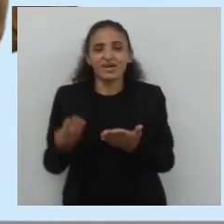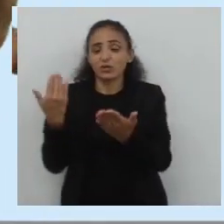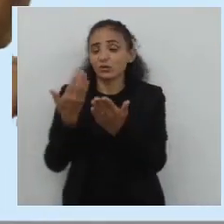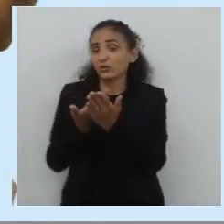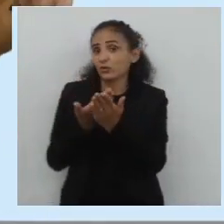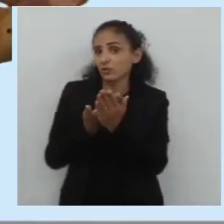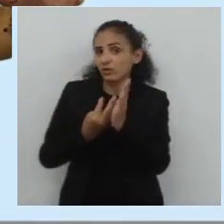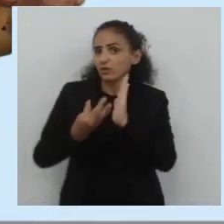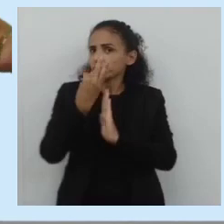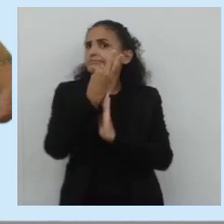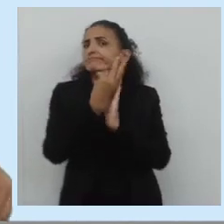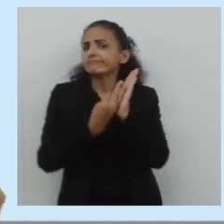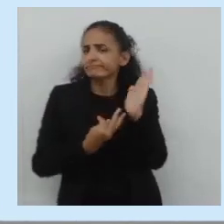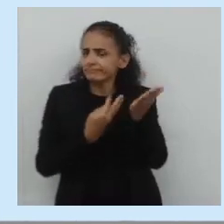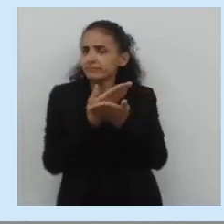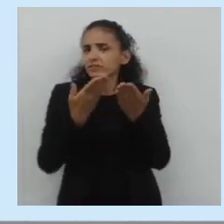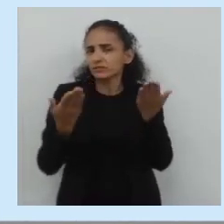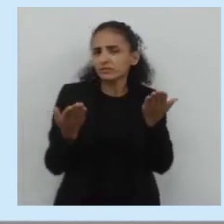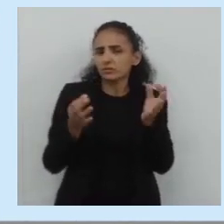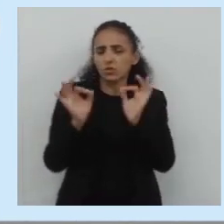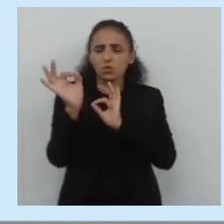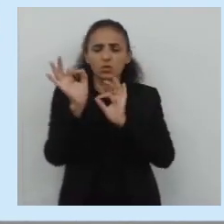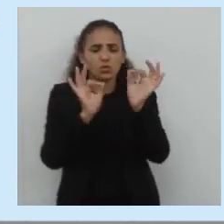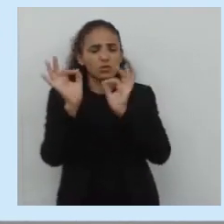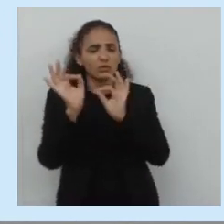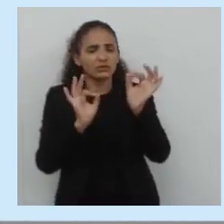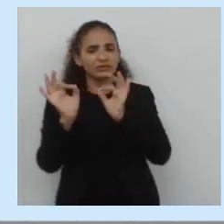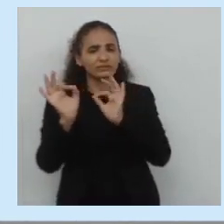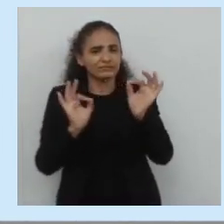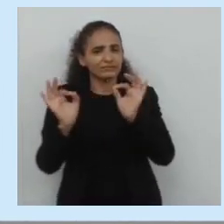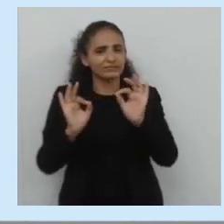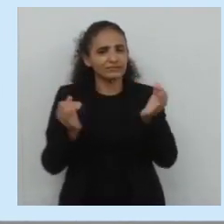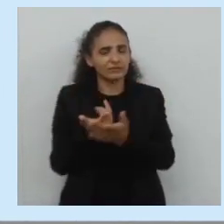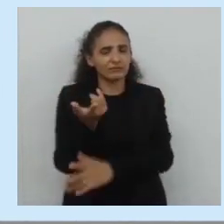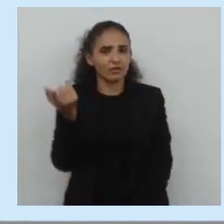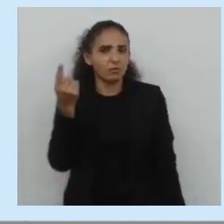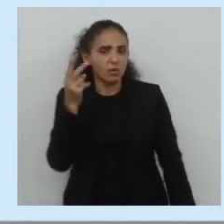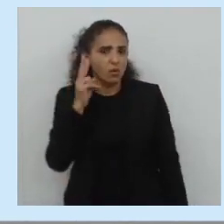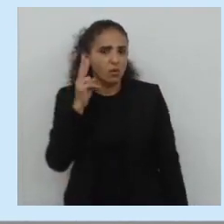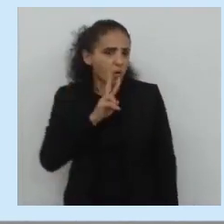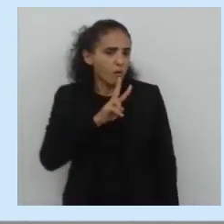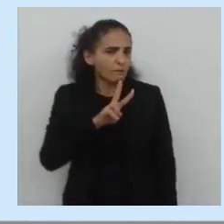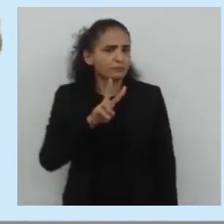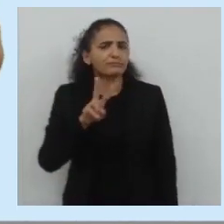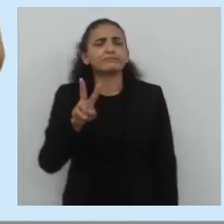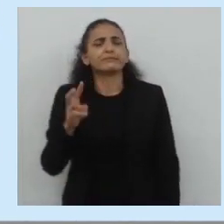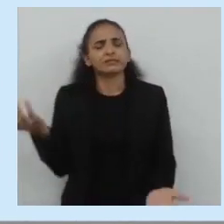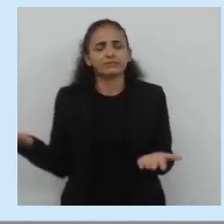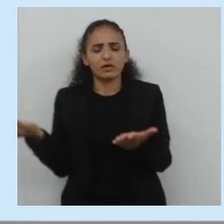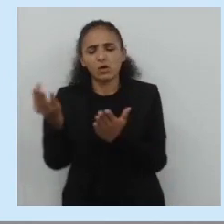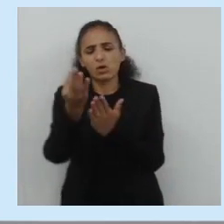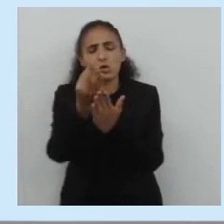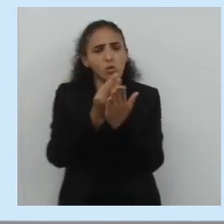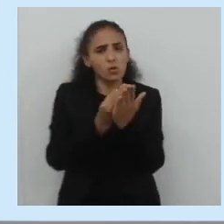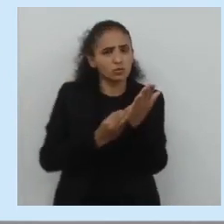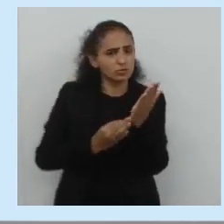textualização, certo? Esta organização, vamos observar o que faz um texto ser um